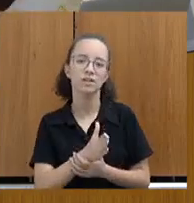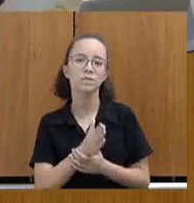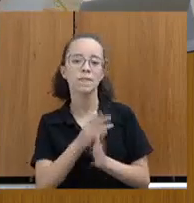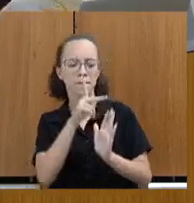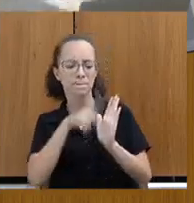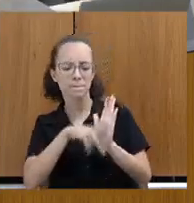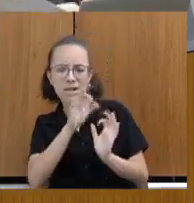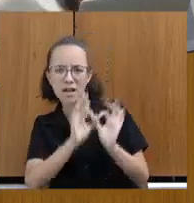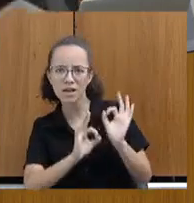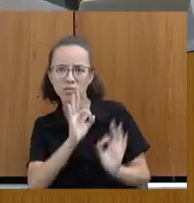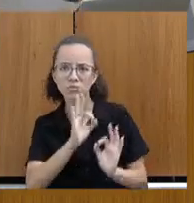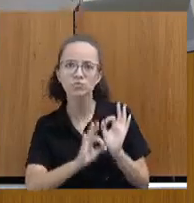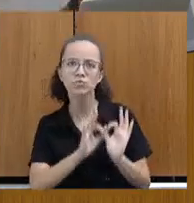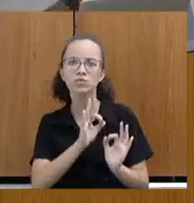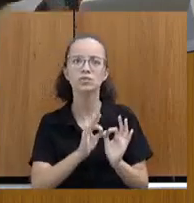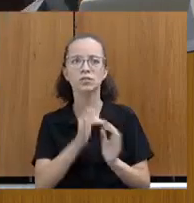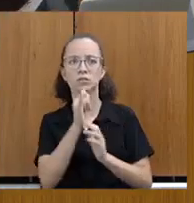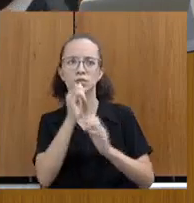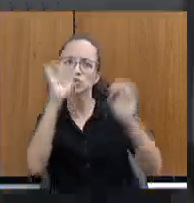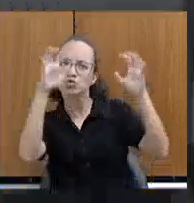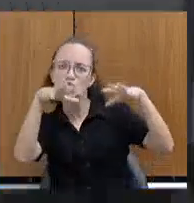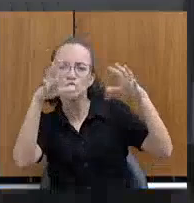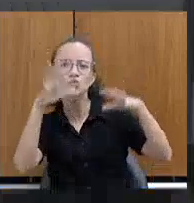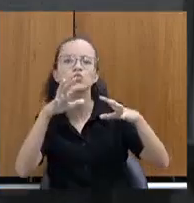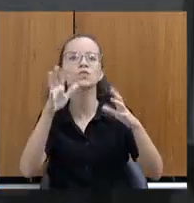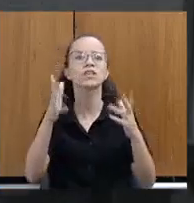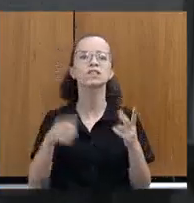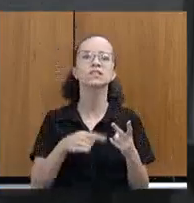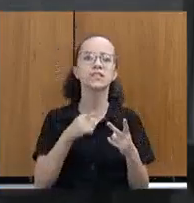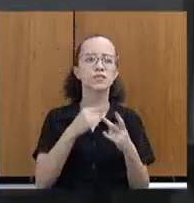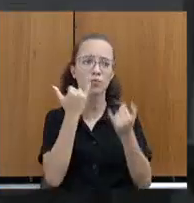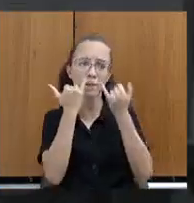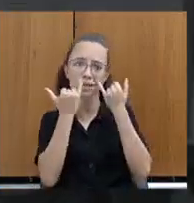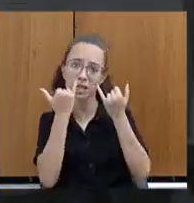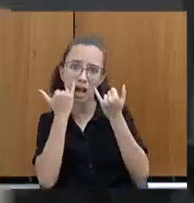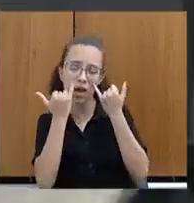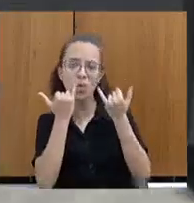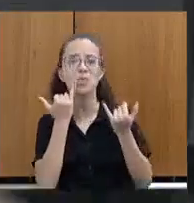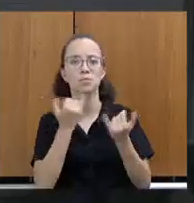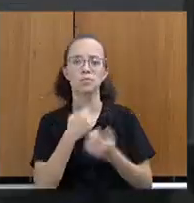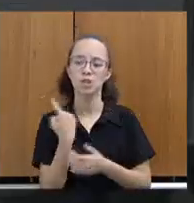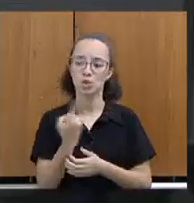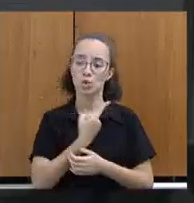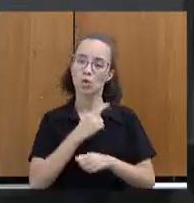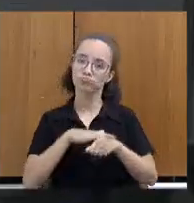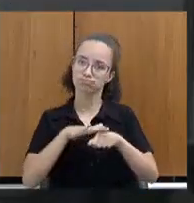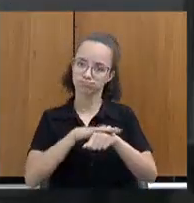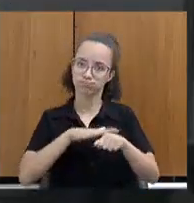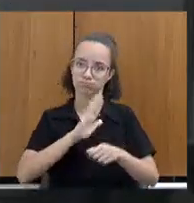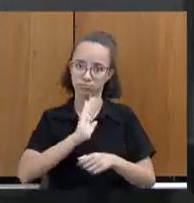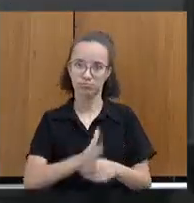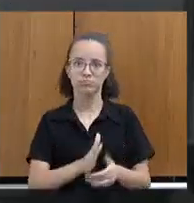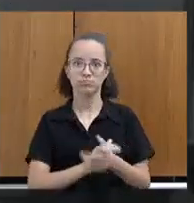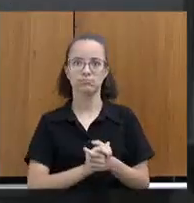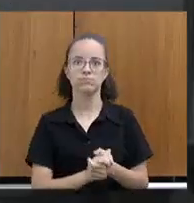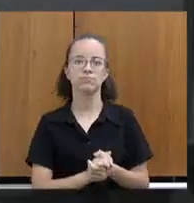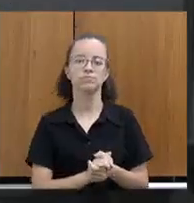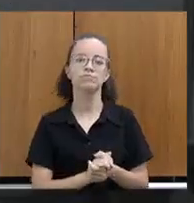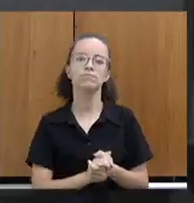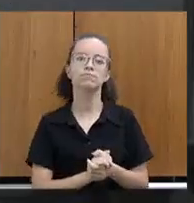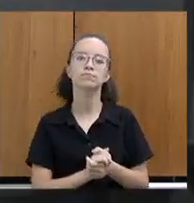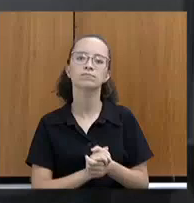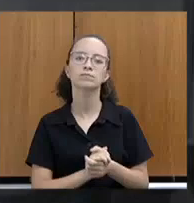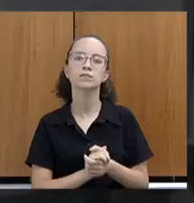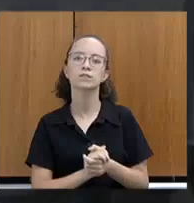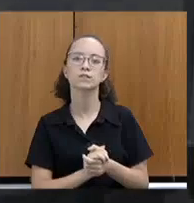Planos de impacto da chuva, informações que eram coisas também que nós já havíamos conversado. A mesa